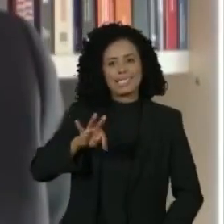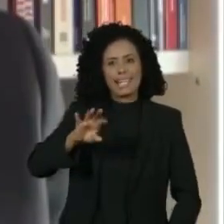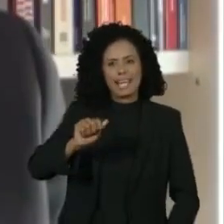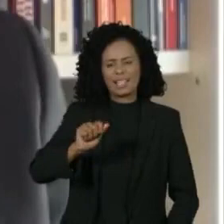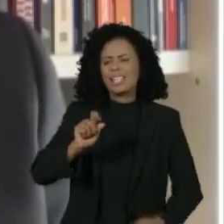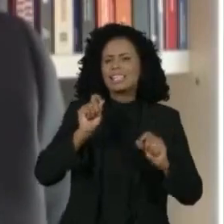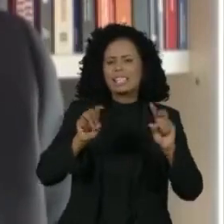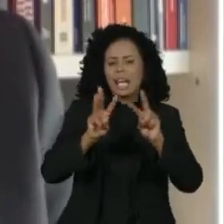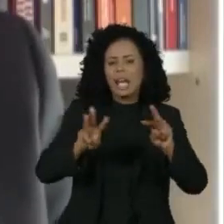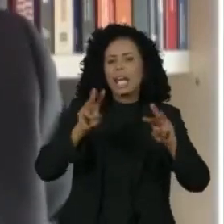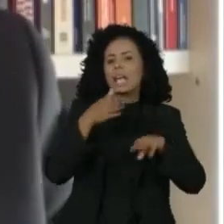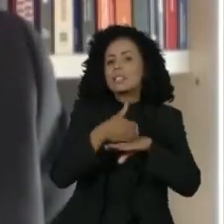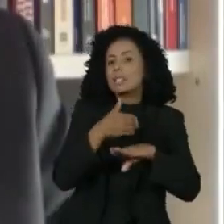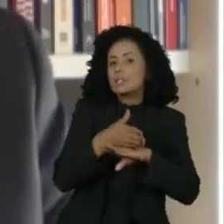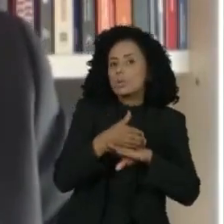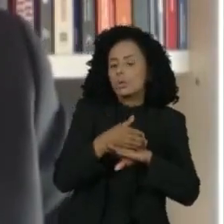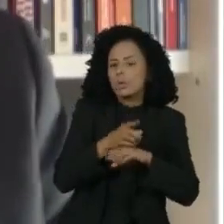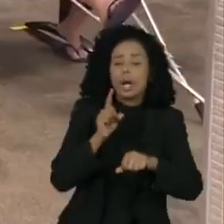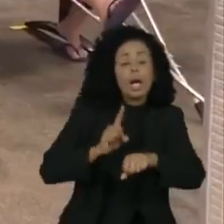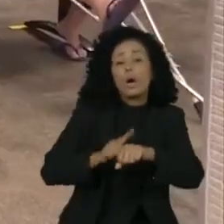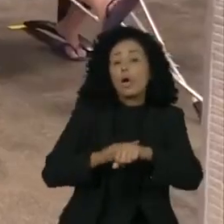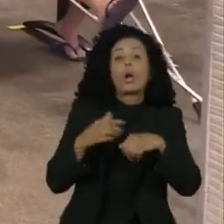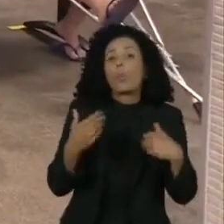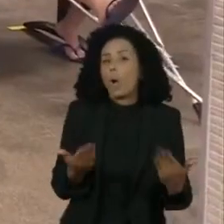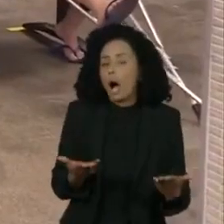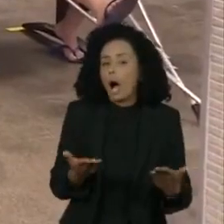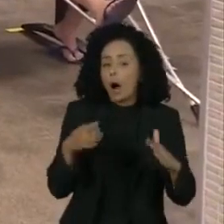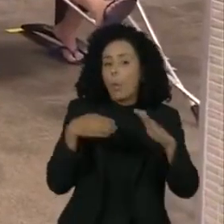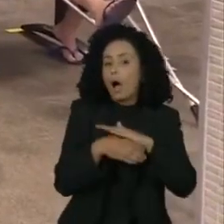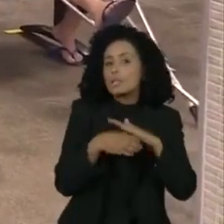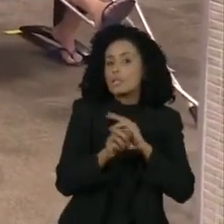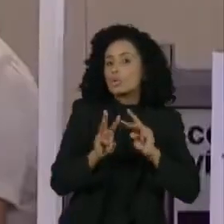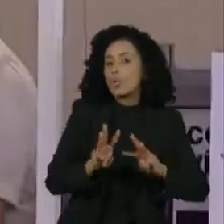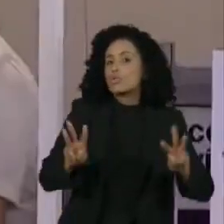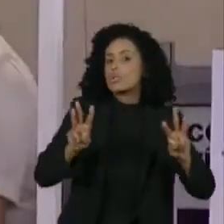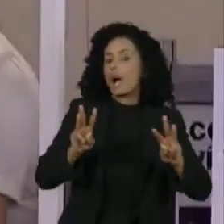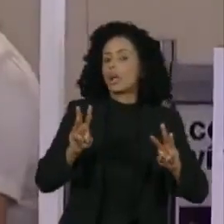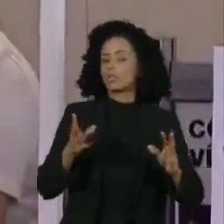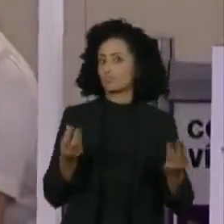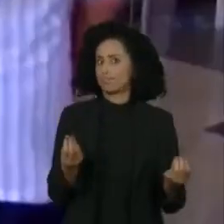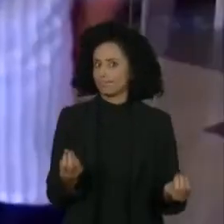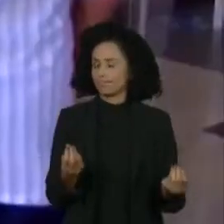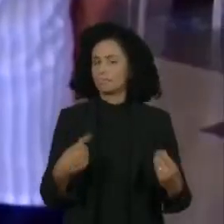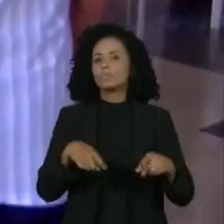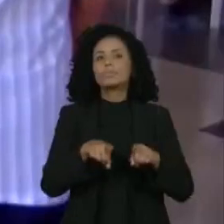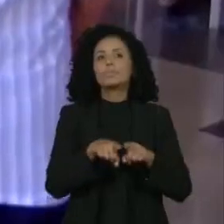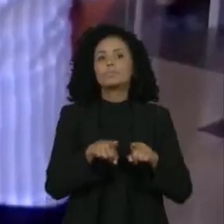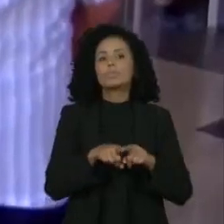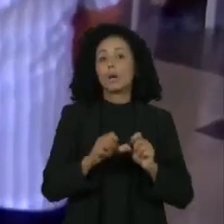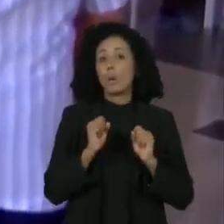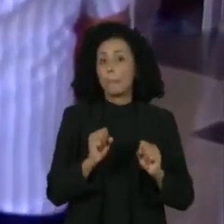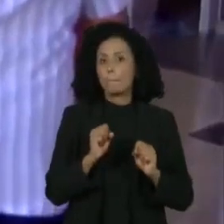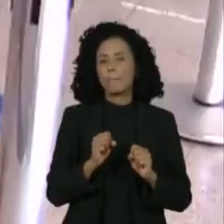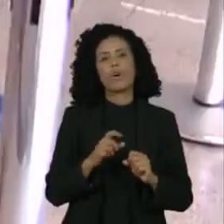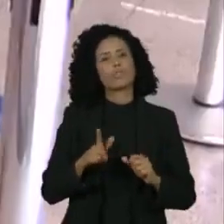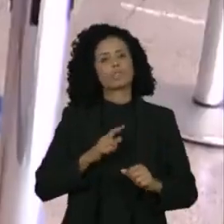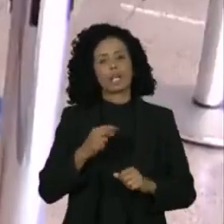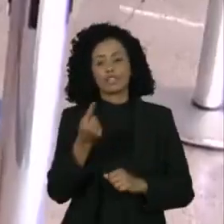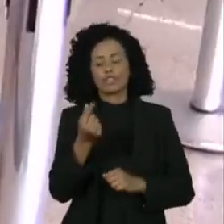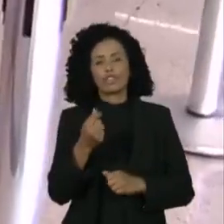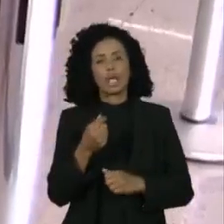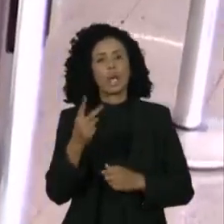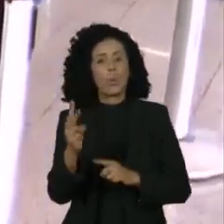a que momento logou. Para o advogado, uma decisão da justiça pode pôr fim aos golpes do consignado, a